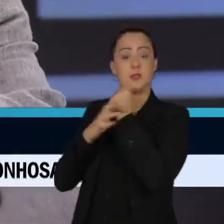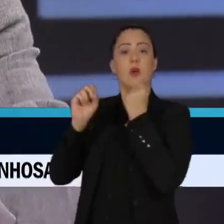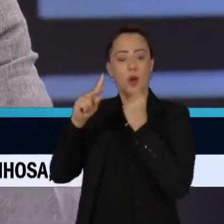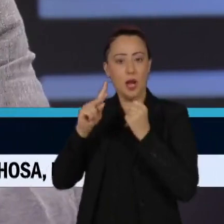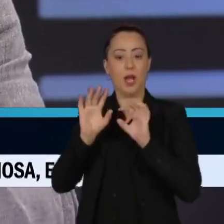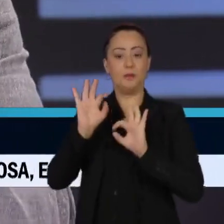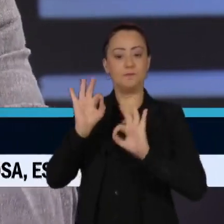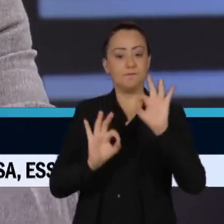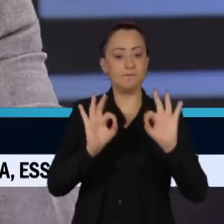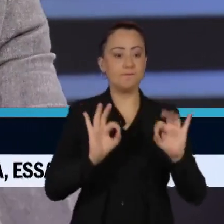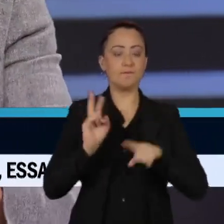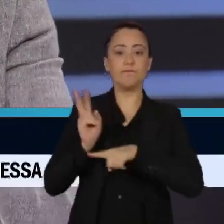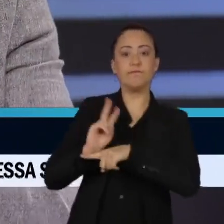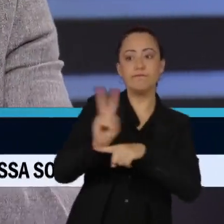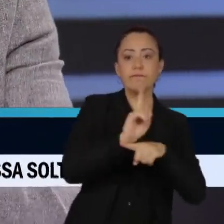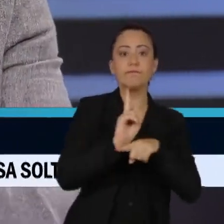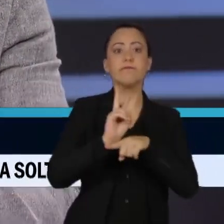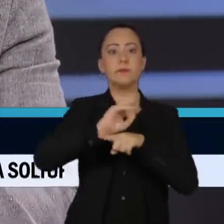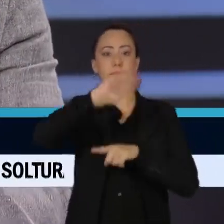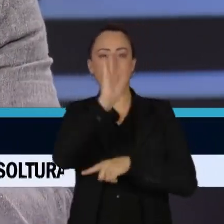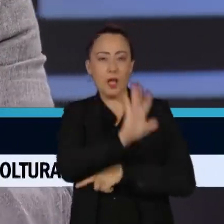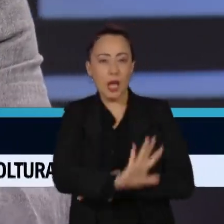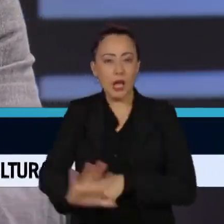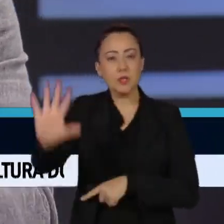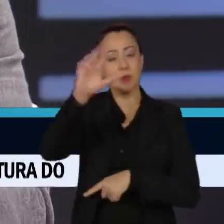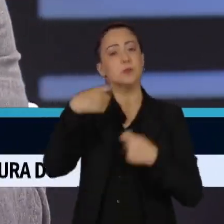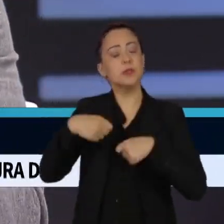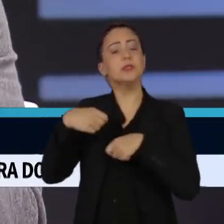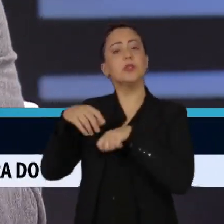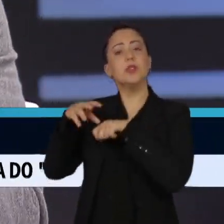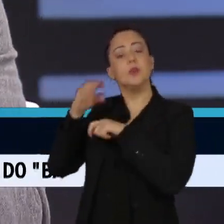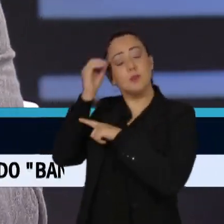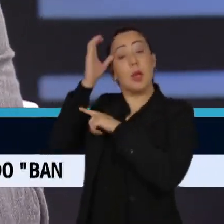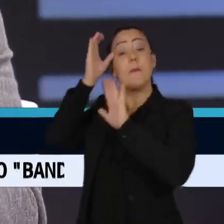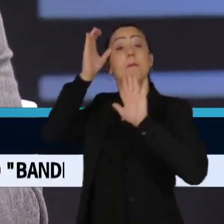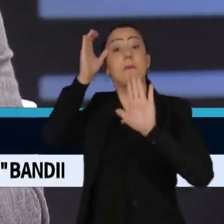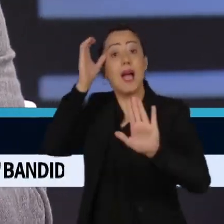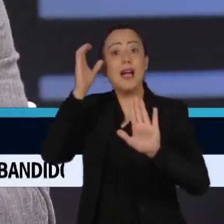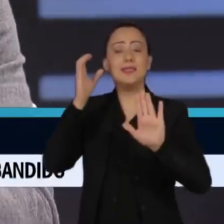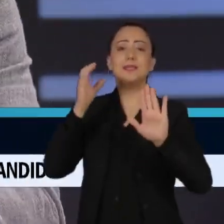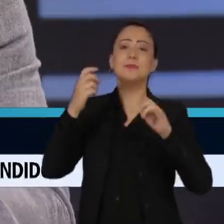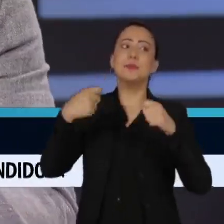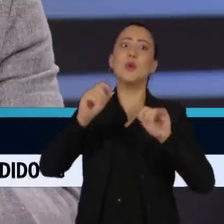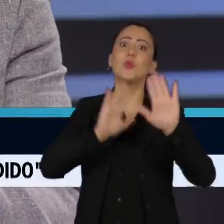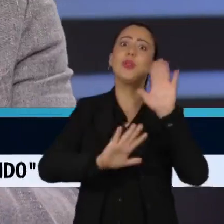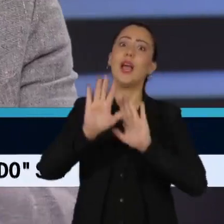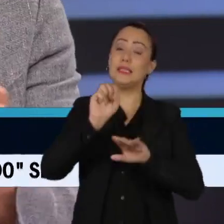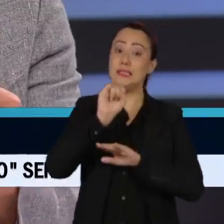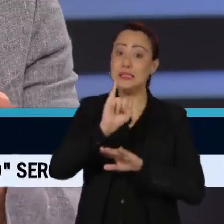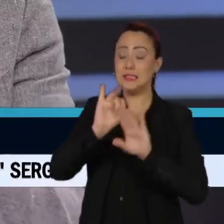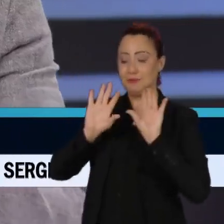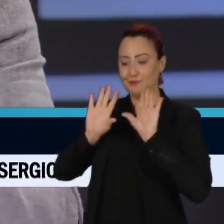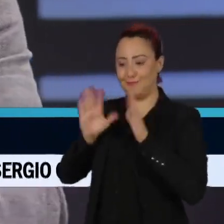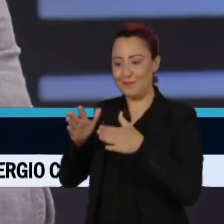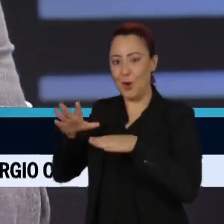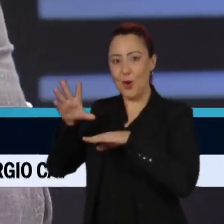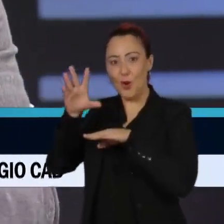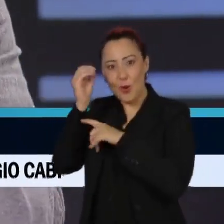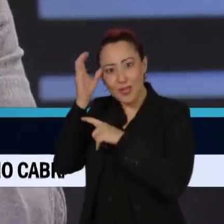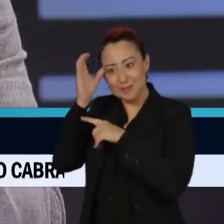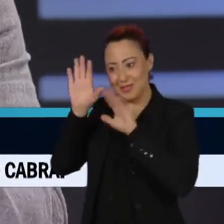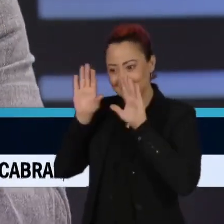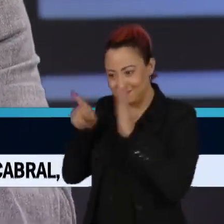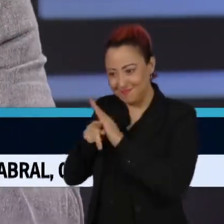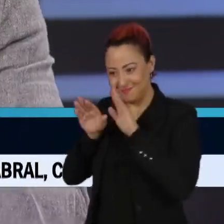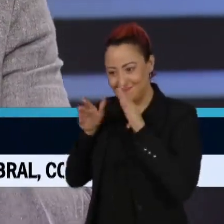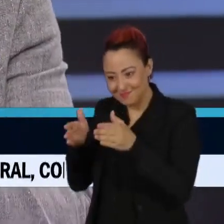da ordem, da segurança nacional, aí realmente não deve haver uma mistura. muito ruim haver uma